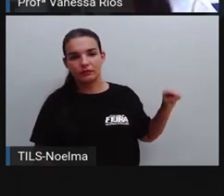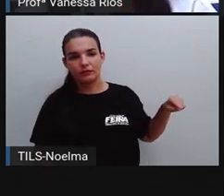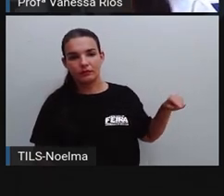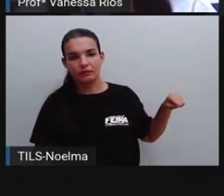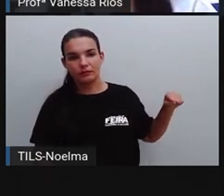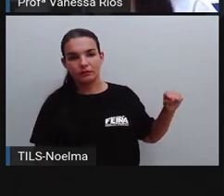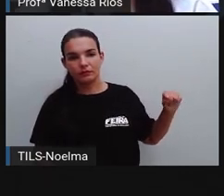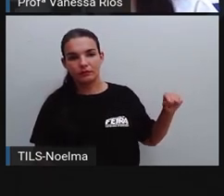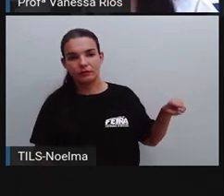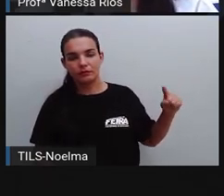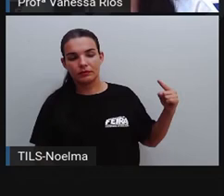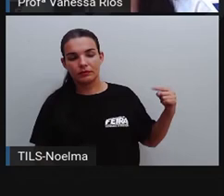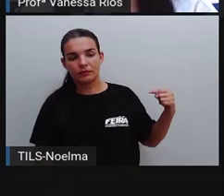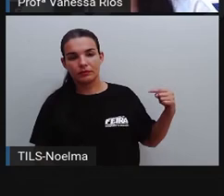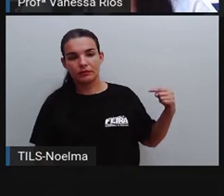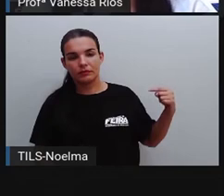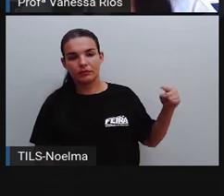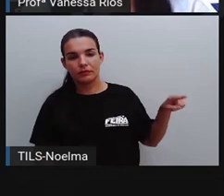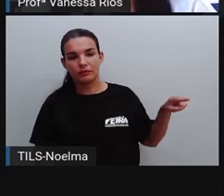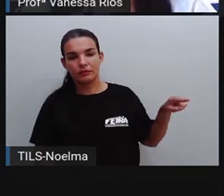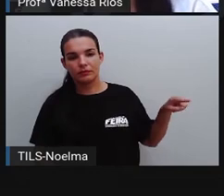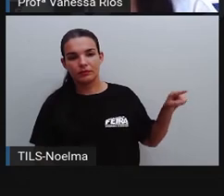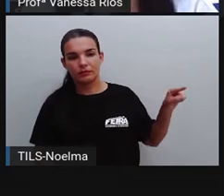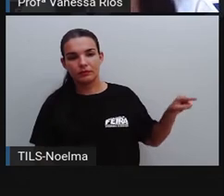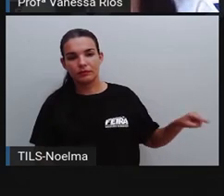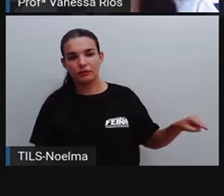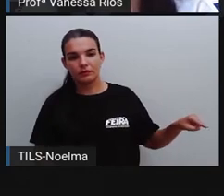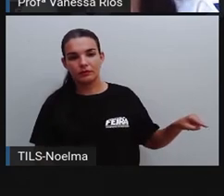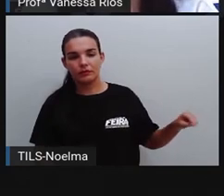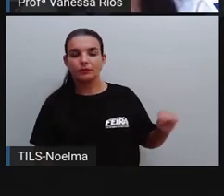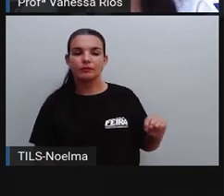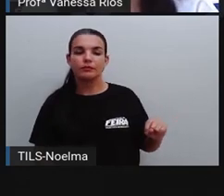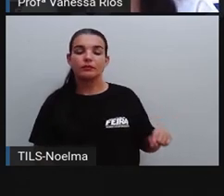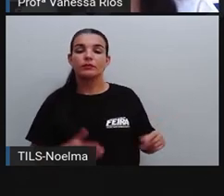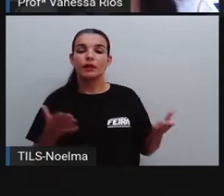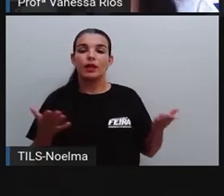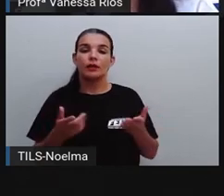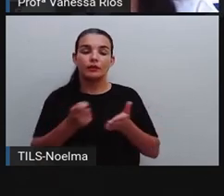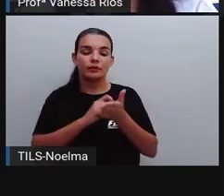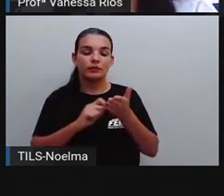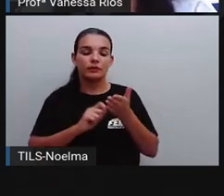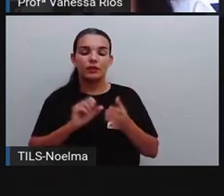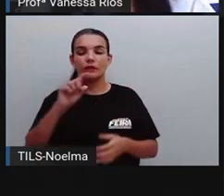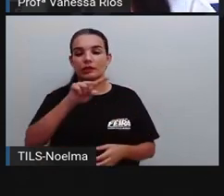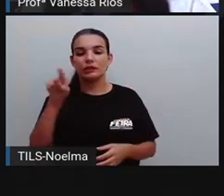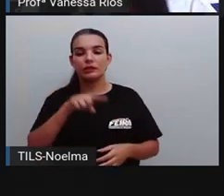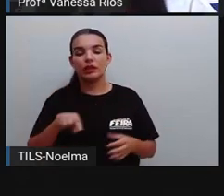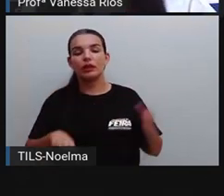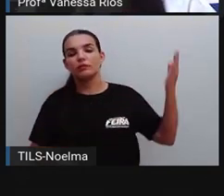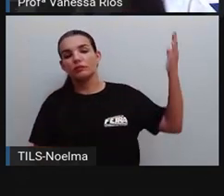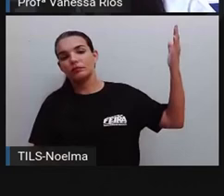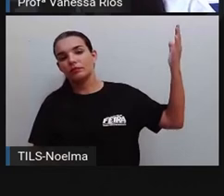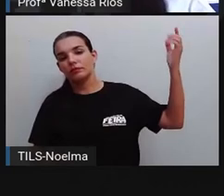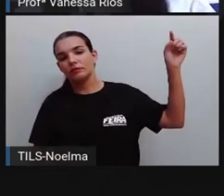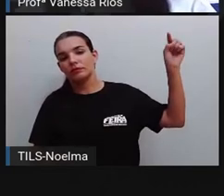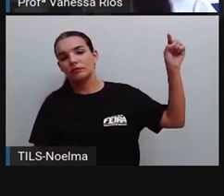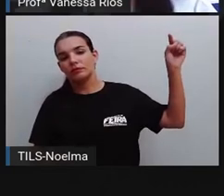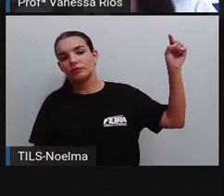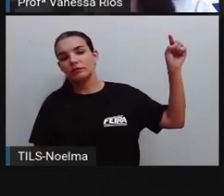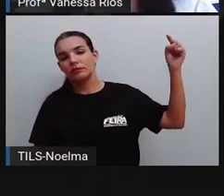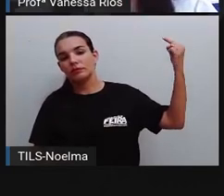groselha, invés, jus, uso. Escreve-se com Z. Amizade,